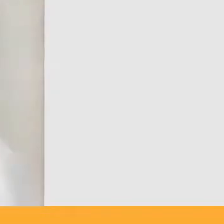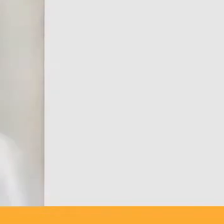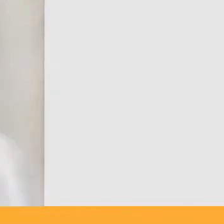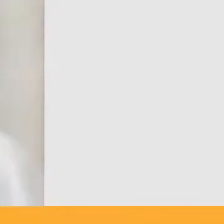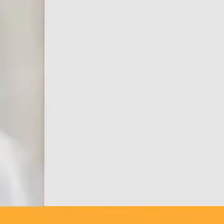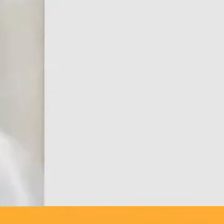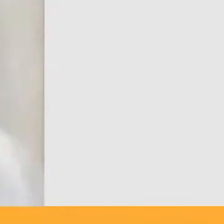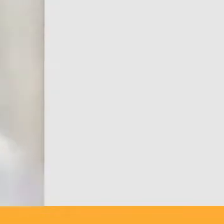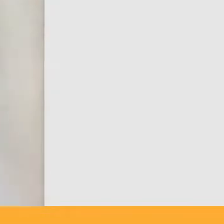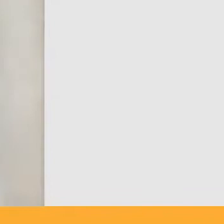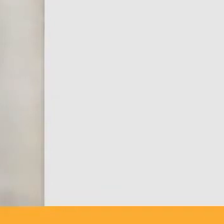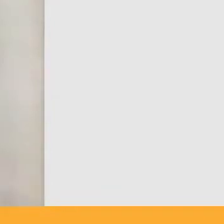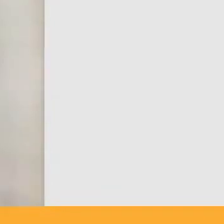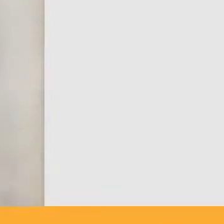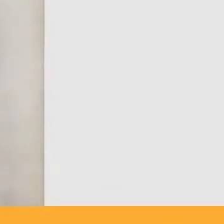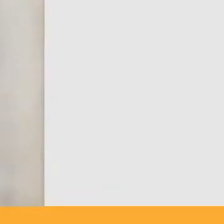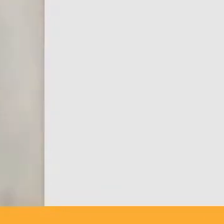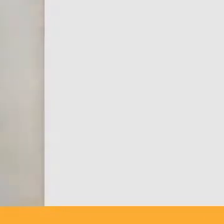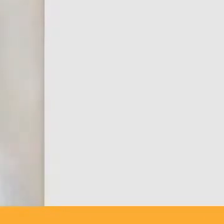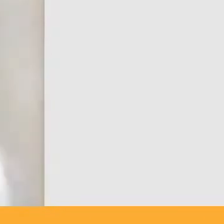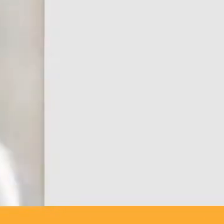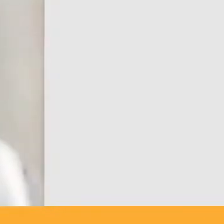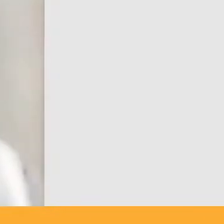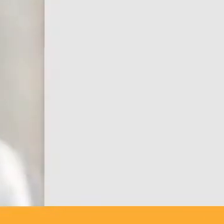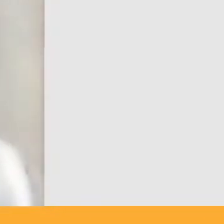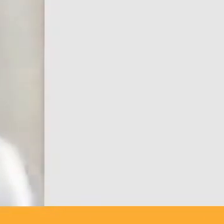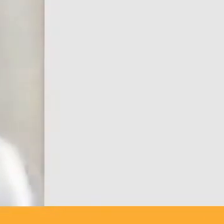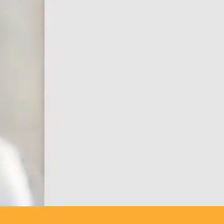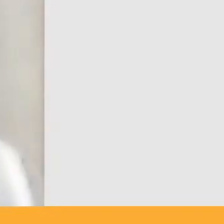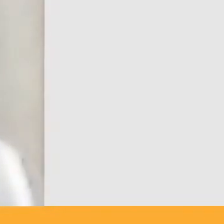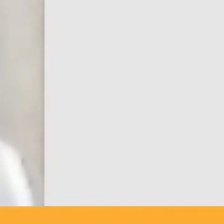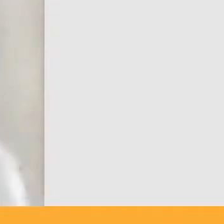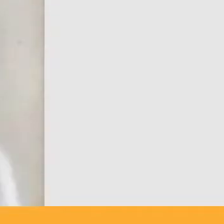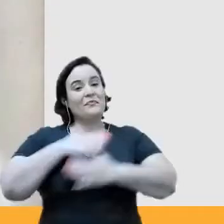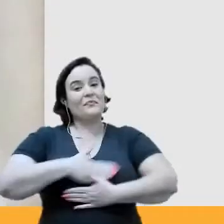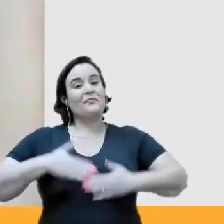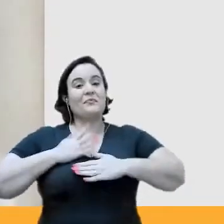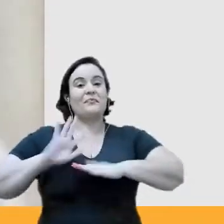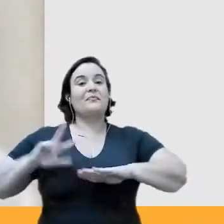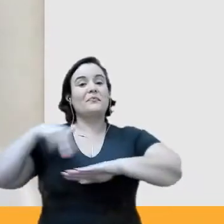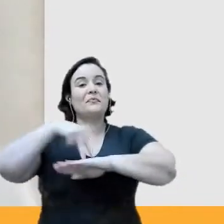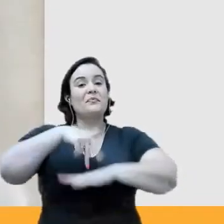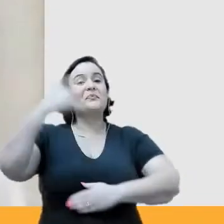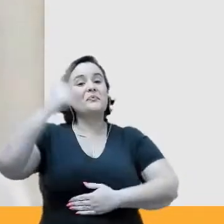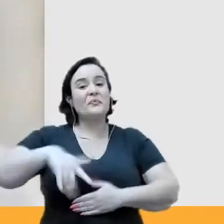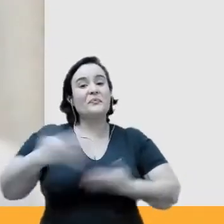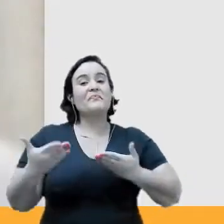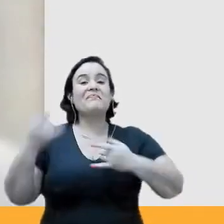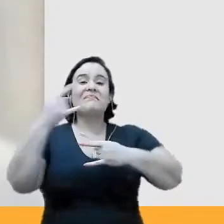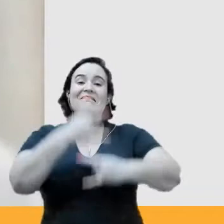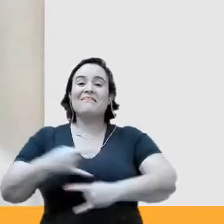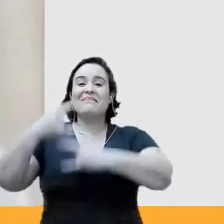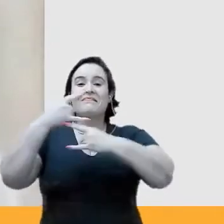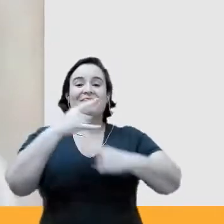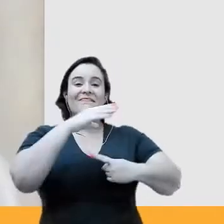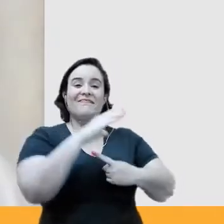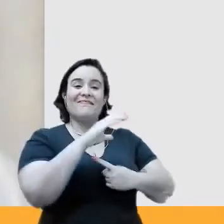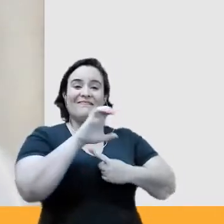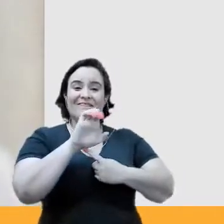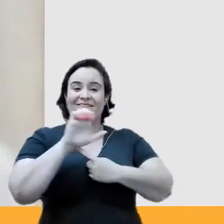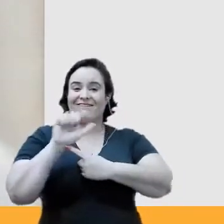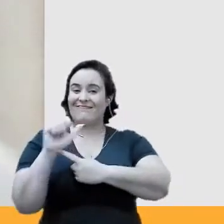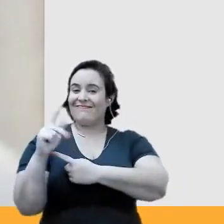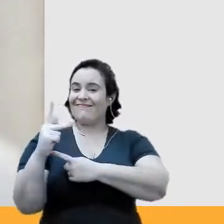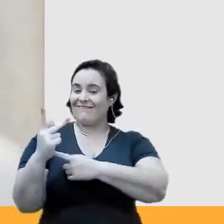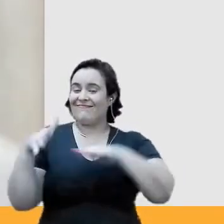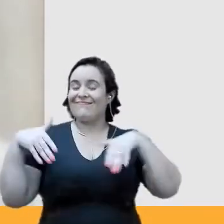Olá, amigos e amigas, boa noite. É um prazer imenso estar com vocês aqui mais uma vez em uma das lives do CEAP, e dessa